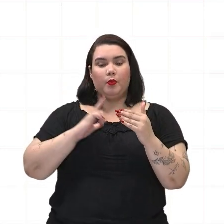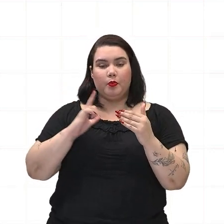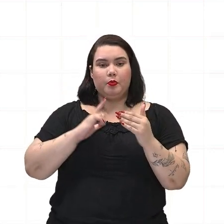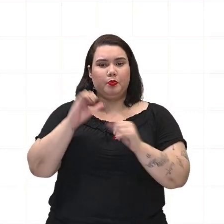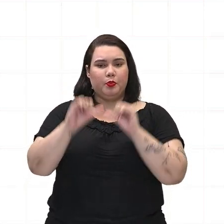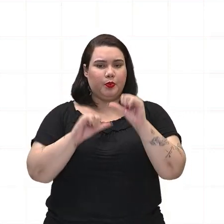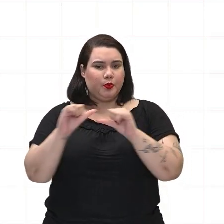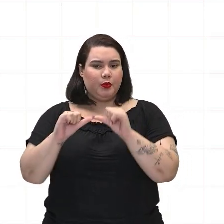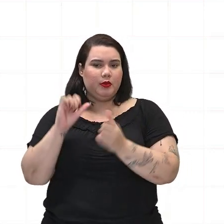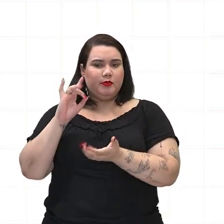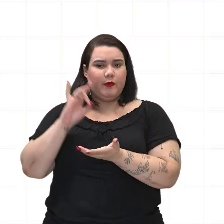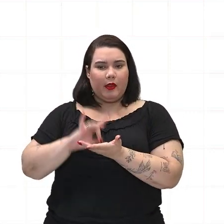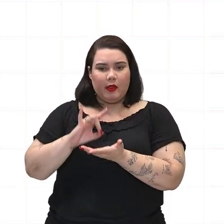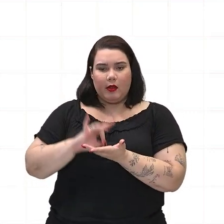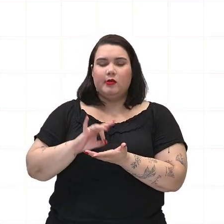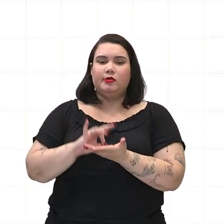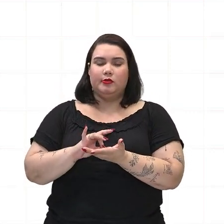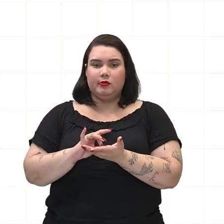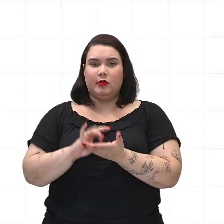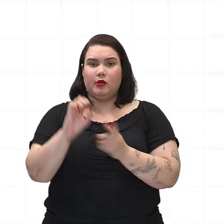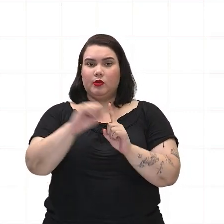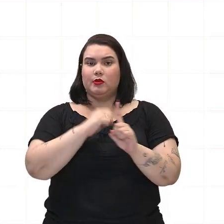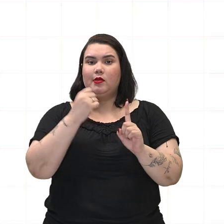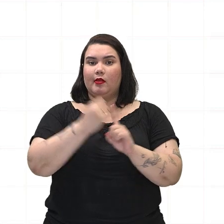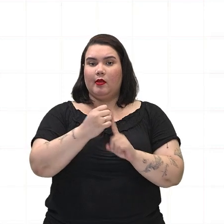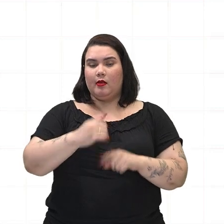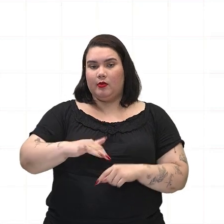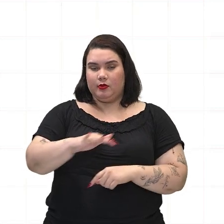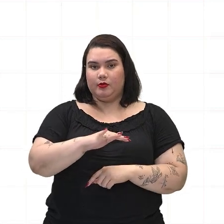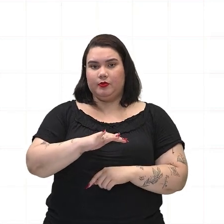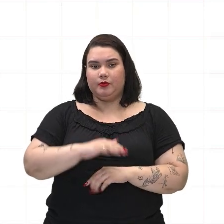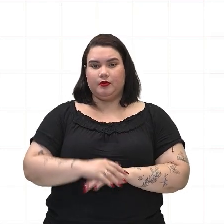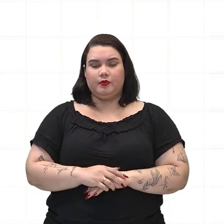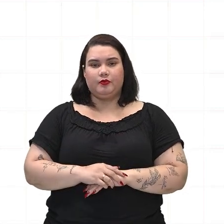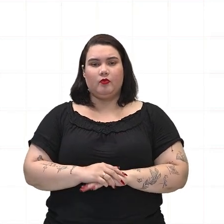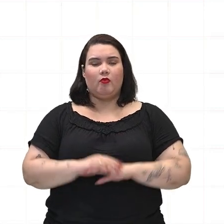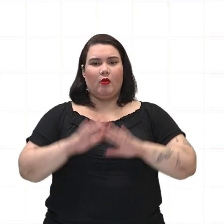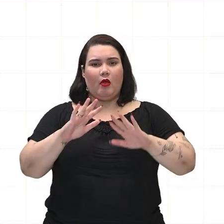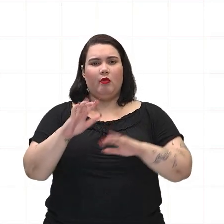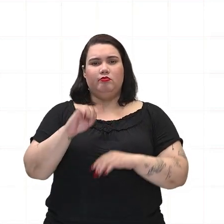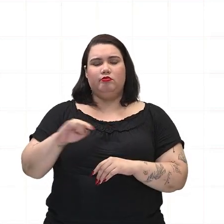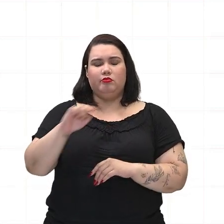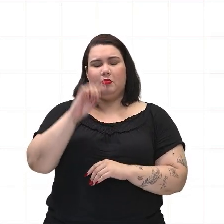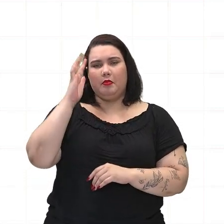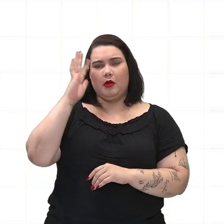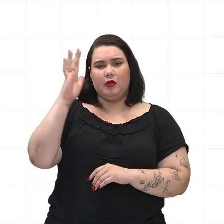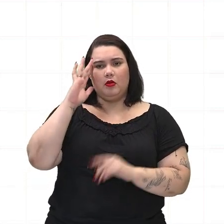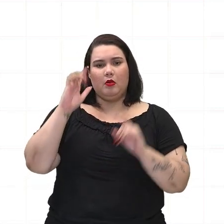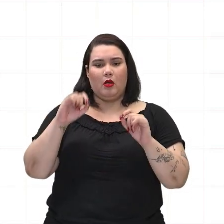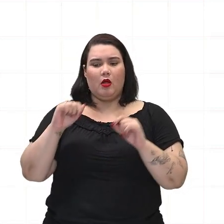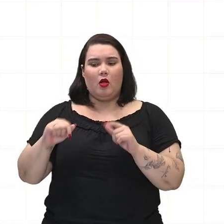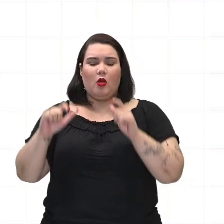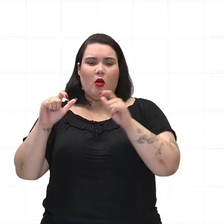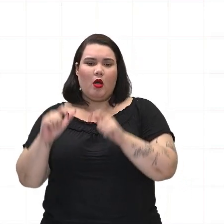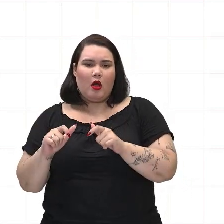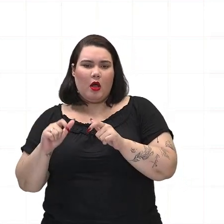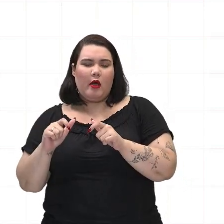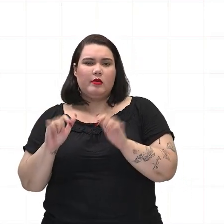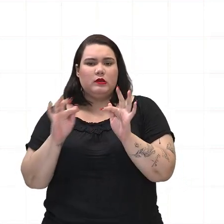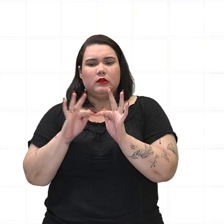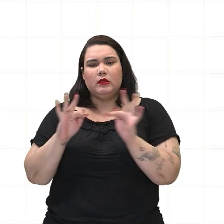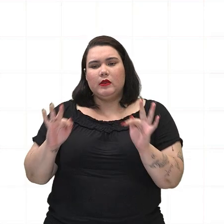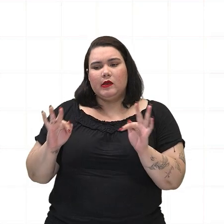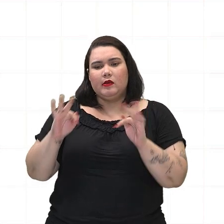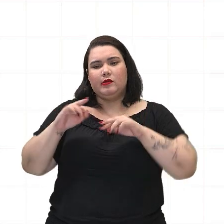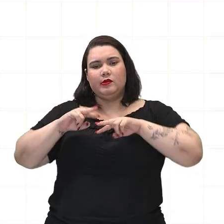mudanças sociais. Imagine agora que aquele território que era somente um território exploratório,